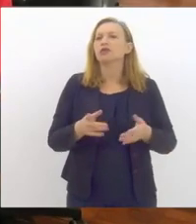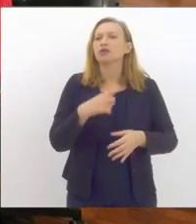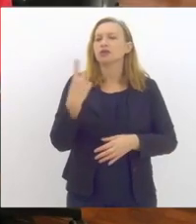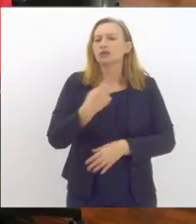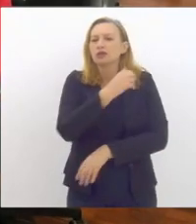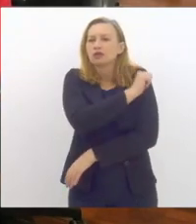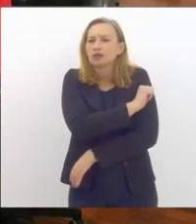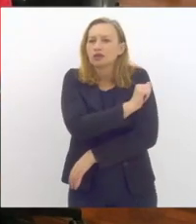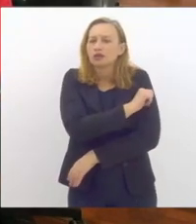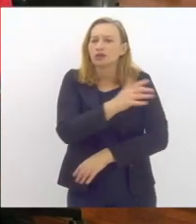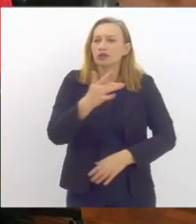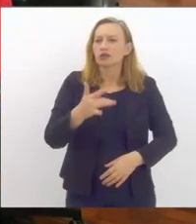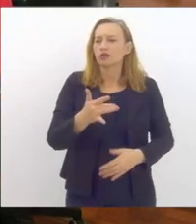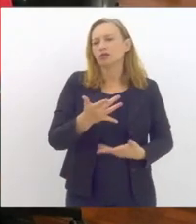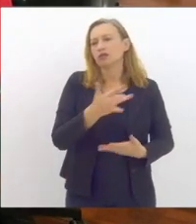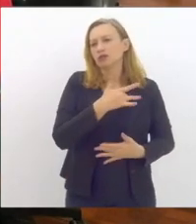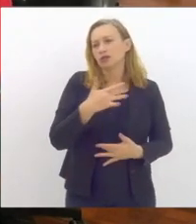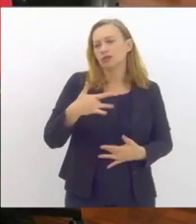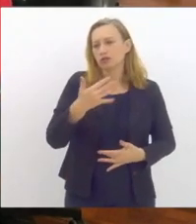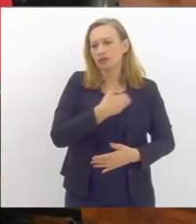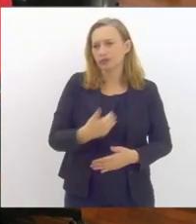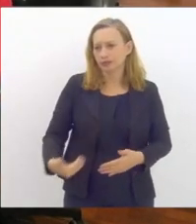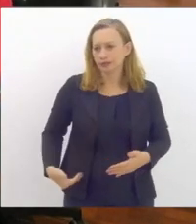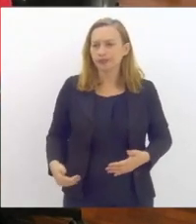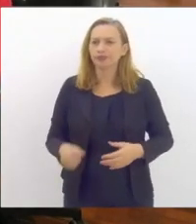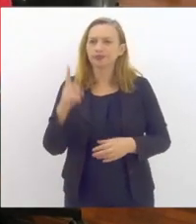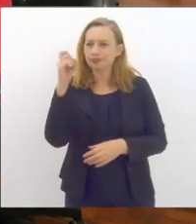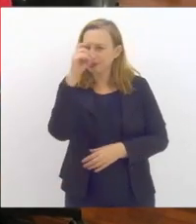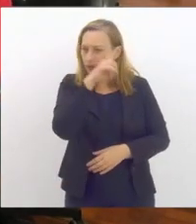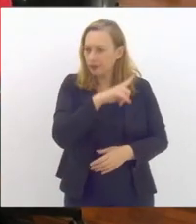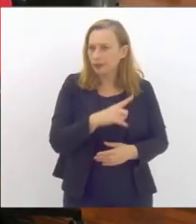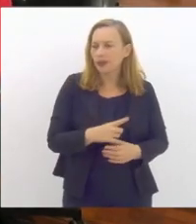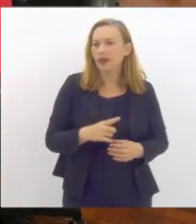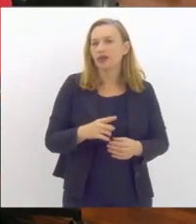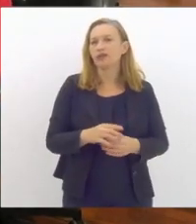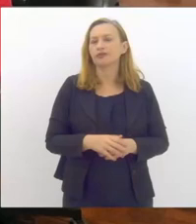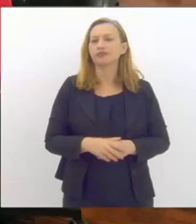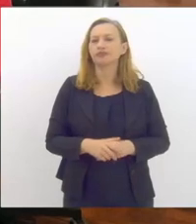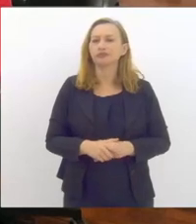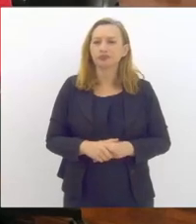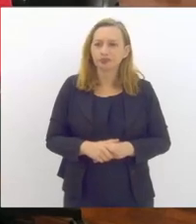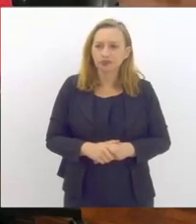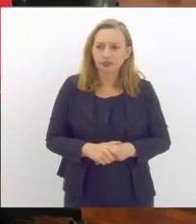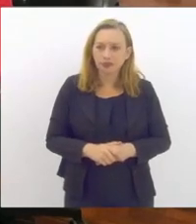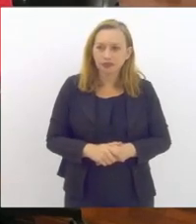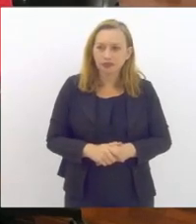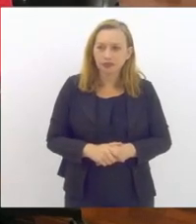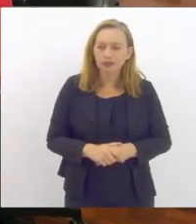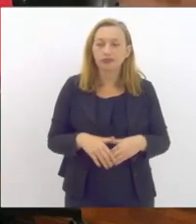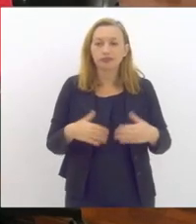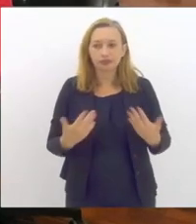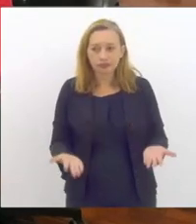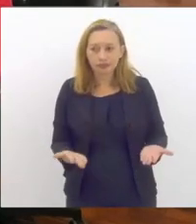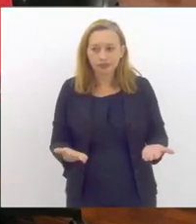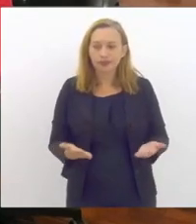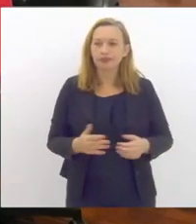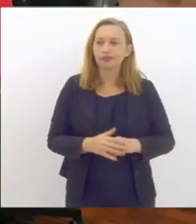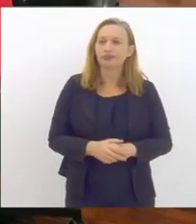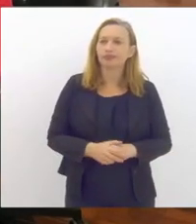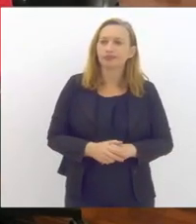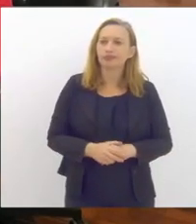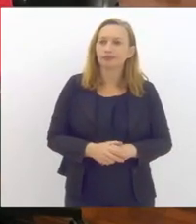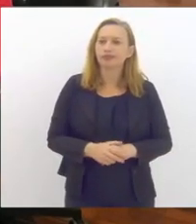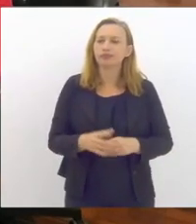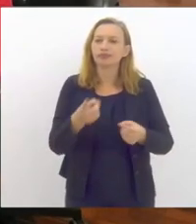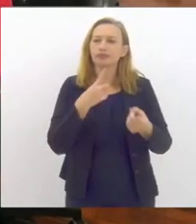pública ao desempenho escolar. E isso é uma das consequências do próprio sofrimento específico. Então é oportuno que a gente